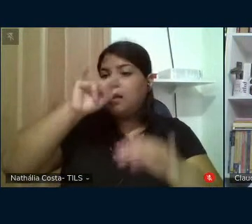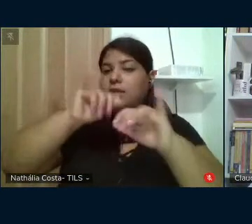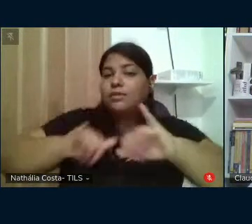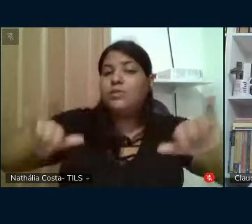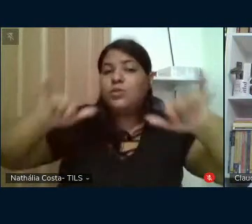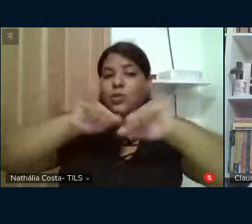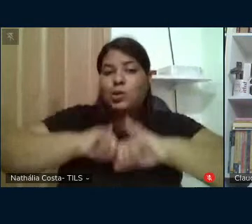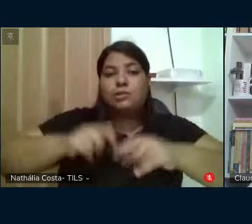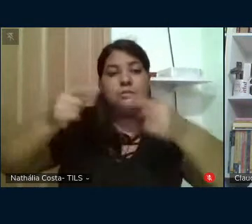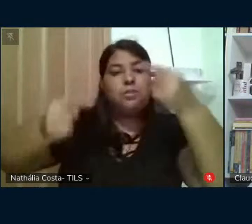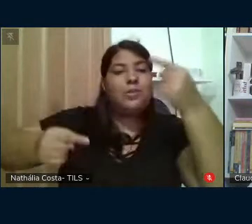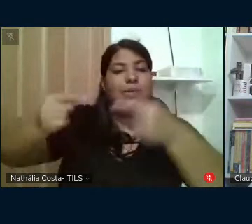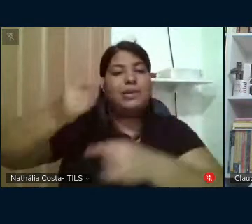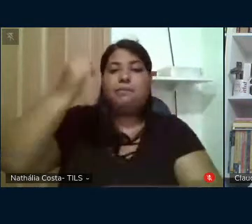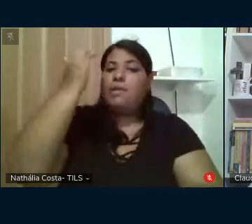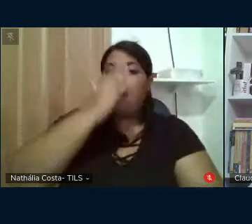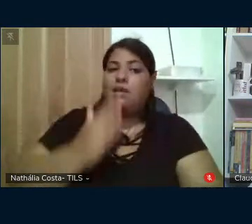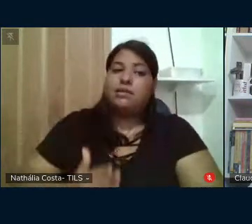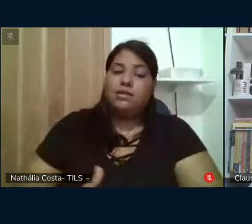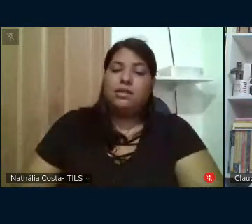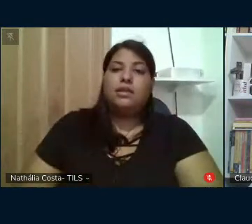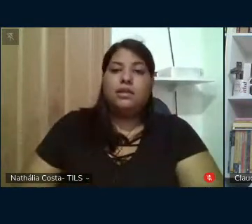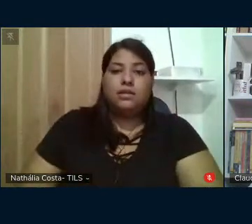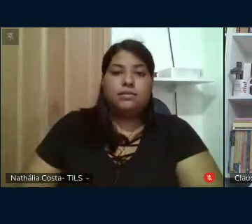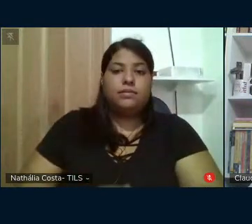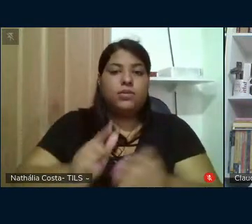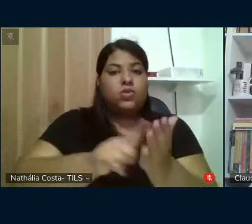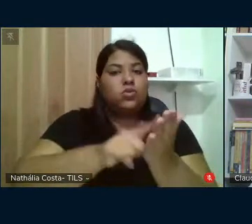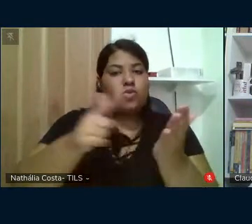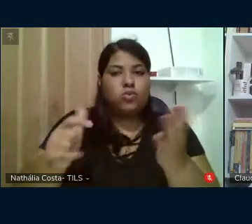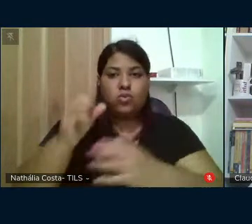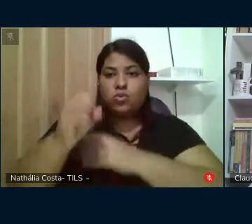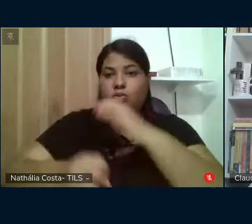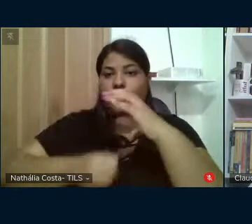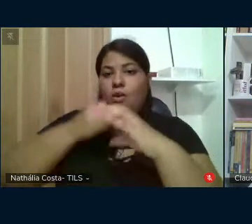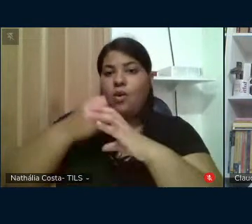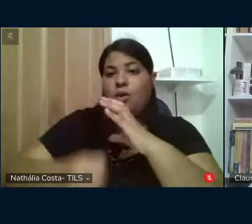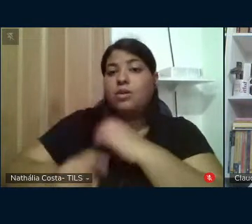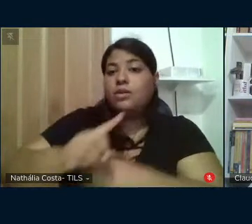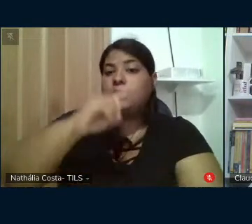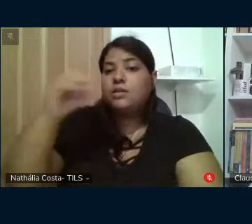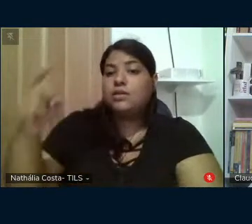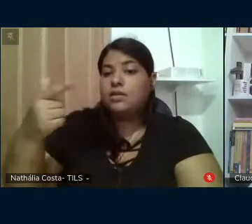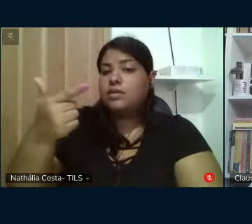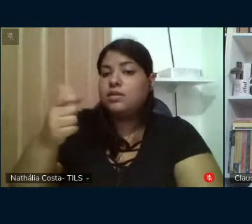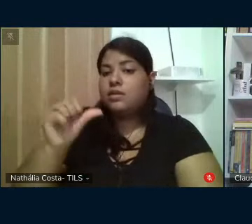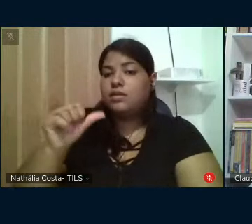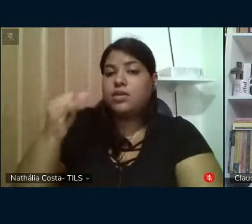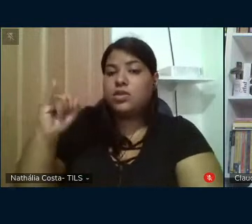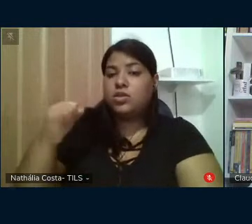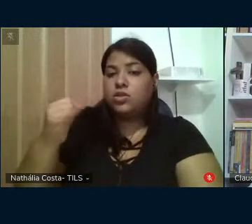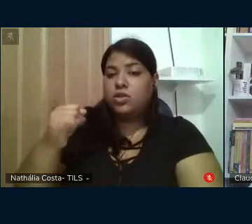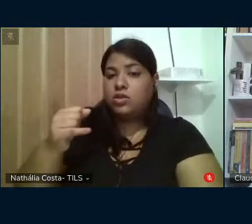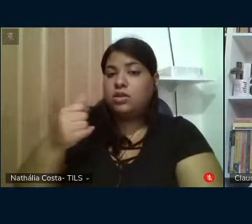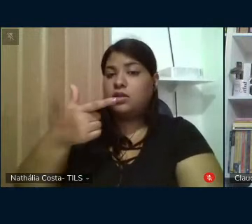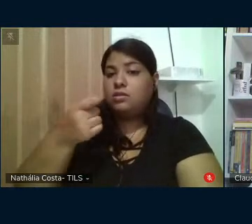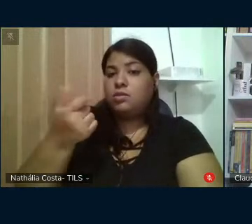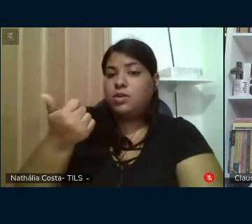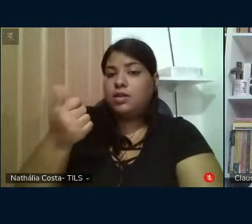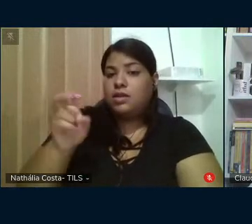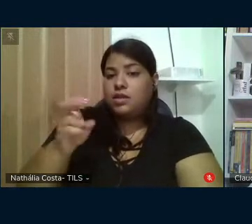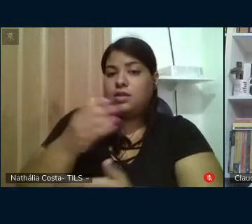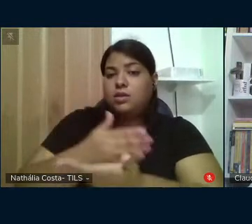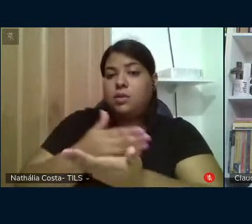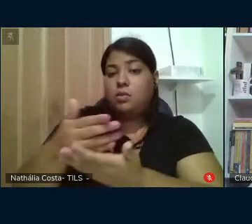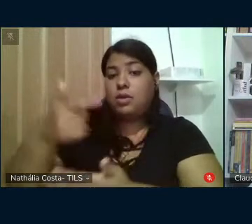ciclo da política brasileira. Na edição do jornal da Globo, que foi ao ar no dia 29 de janeiro de 2015, início do